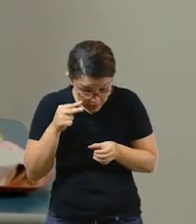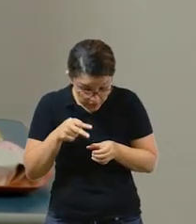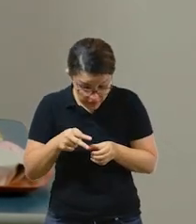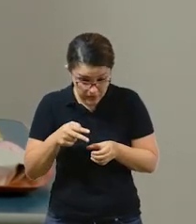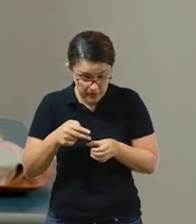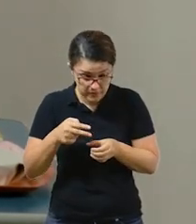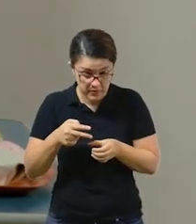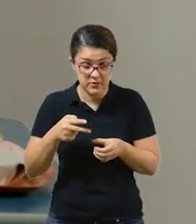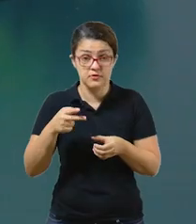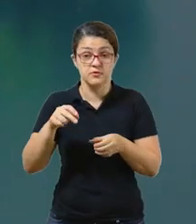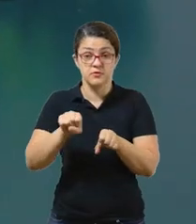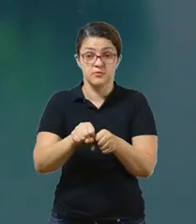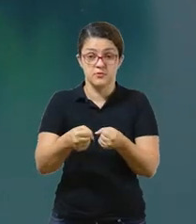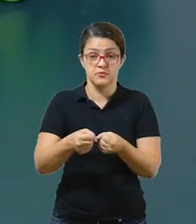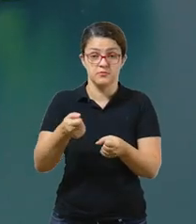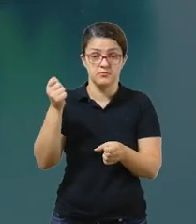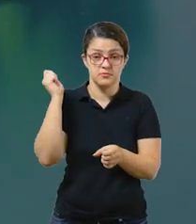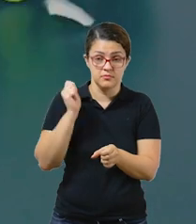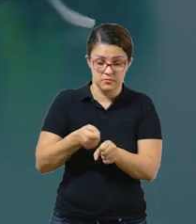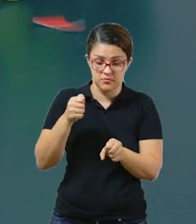um por um e tentar